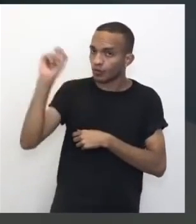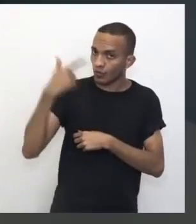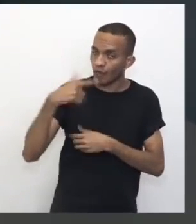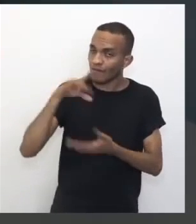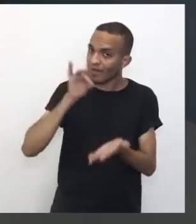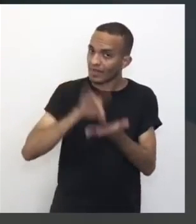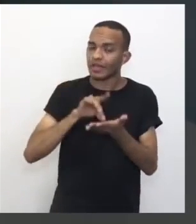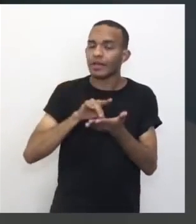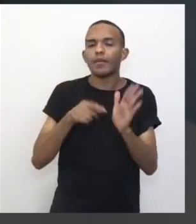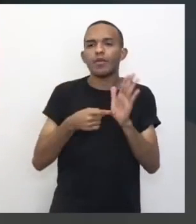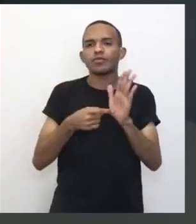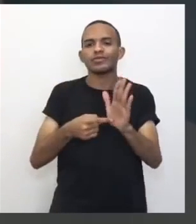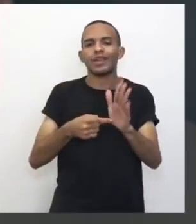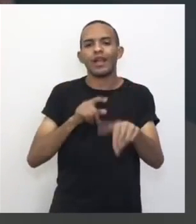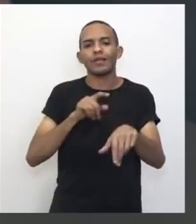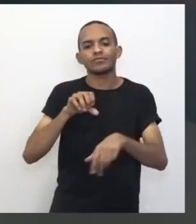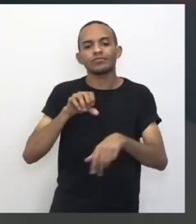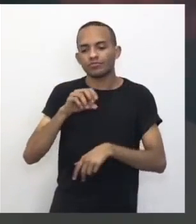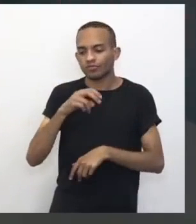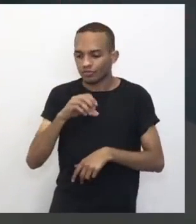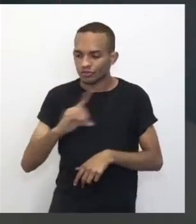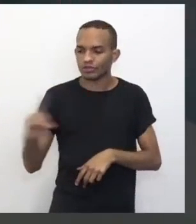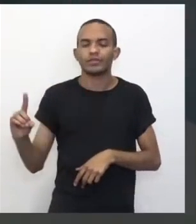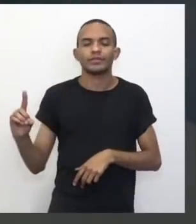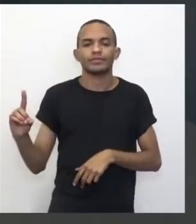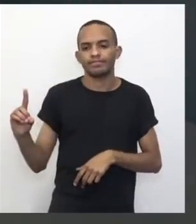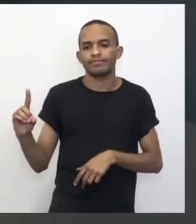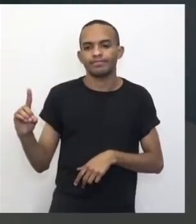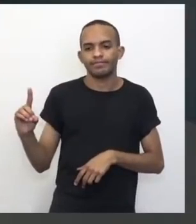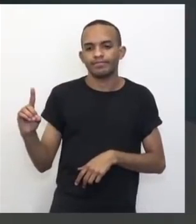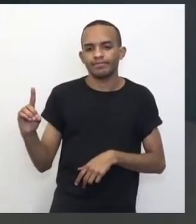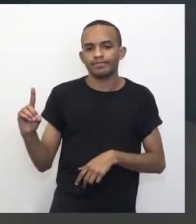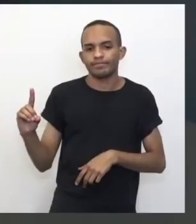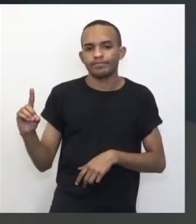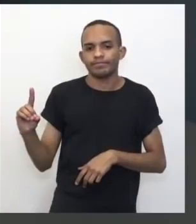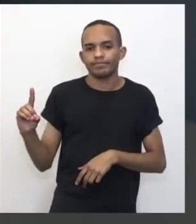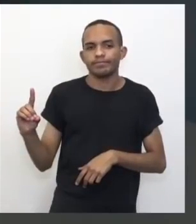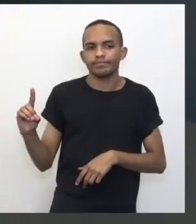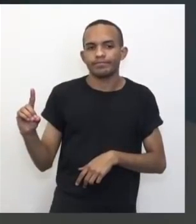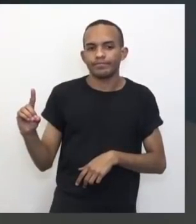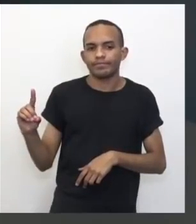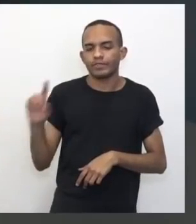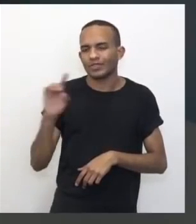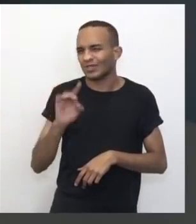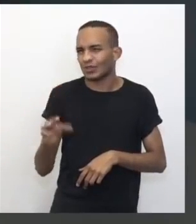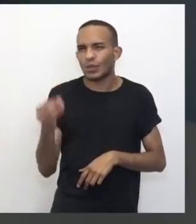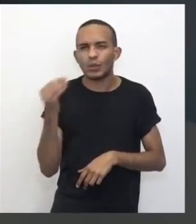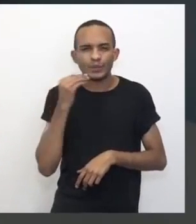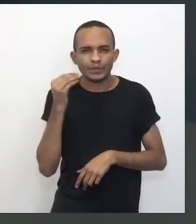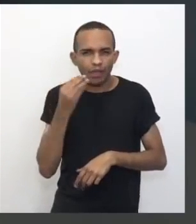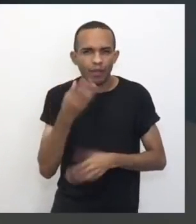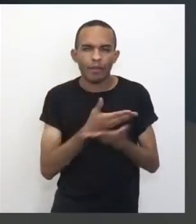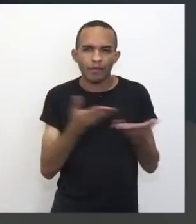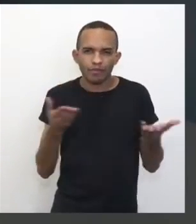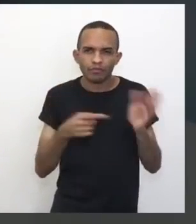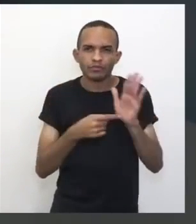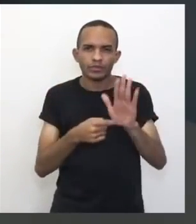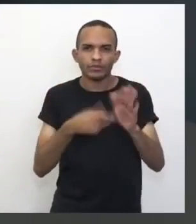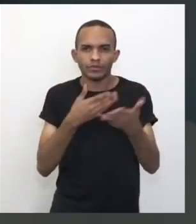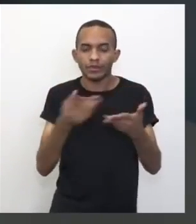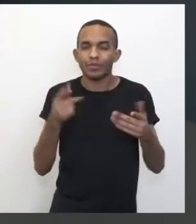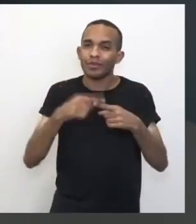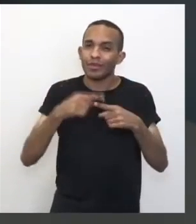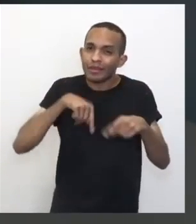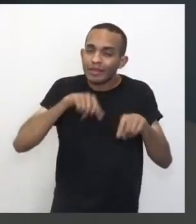aqui, ele estaria aqui à minha direita. Óbvio, né? Que, nesse caso, só estou fazendo uma simbologia aqui, porque nós estamos dentro de um